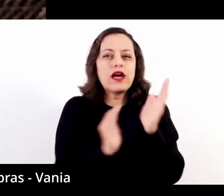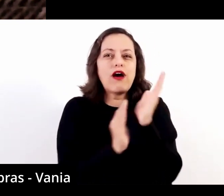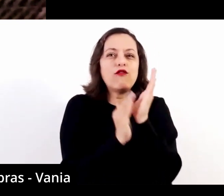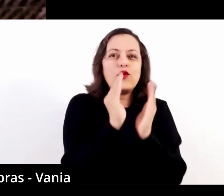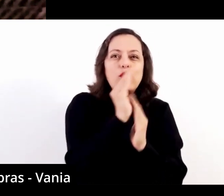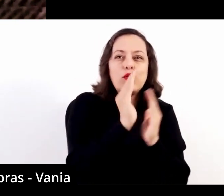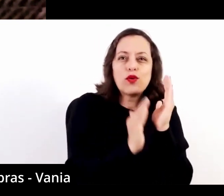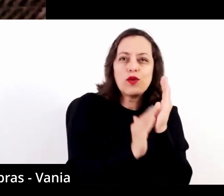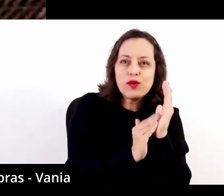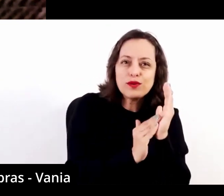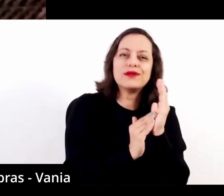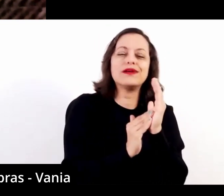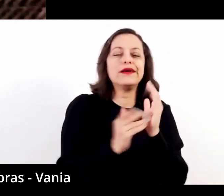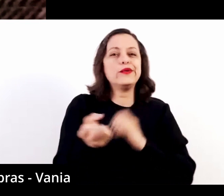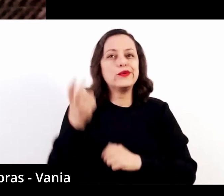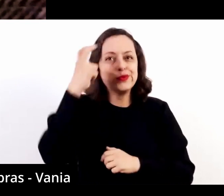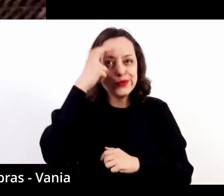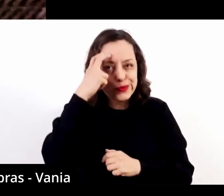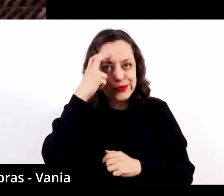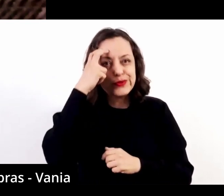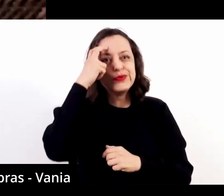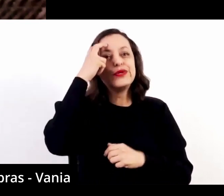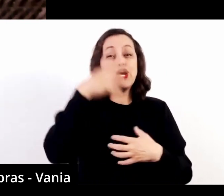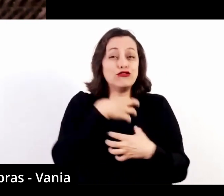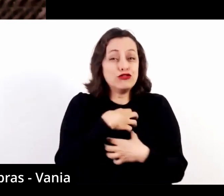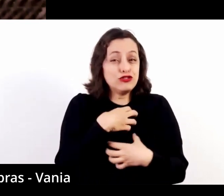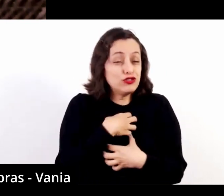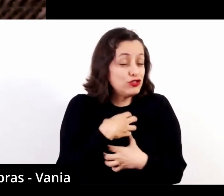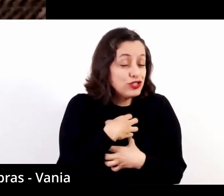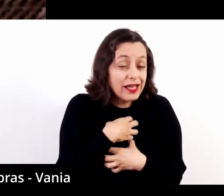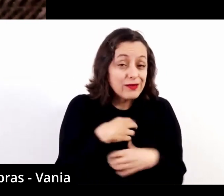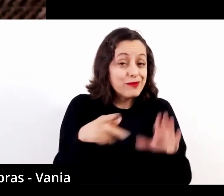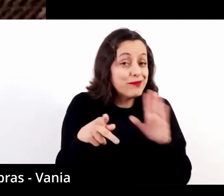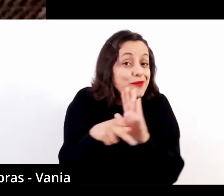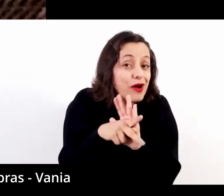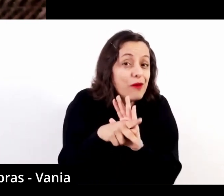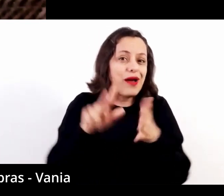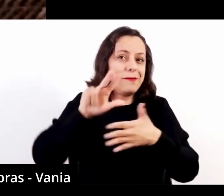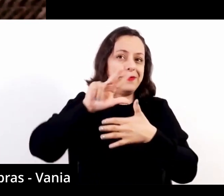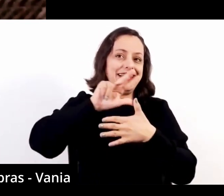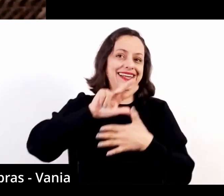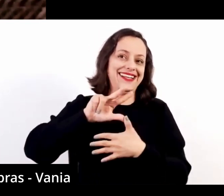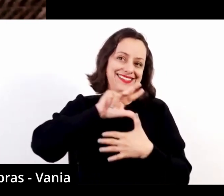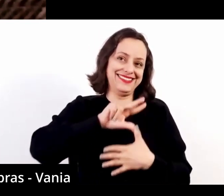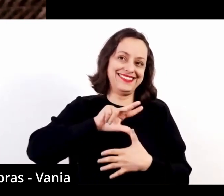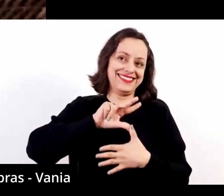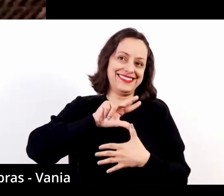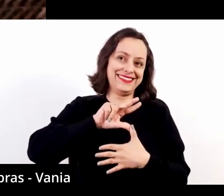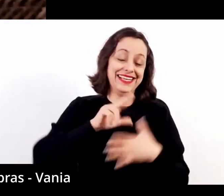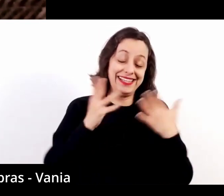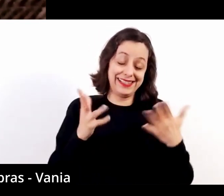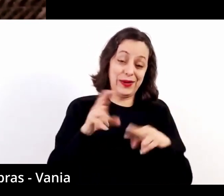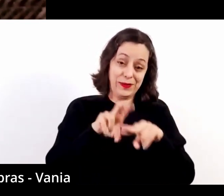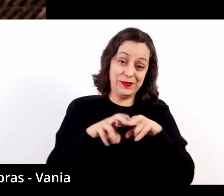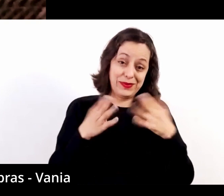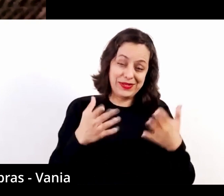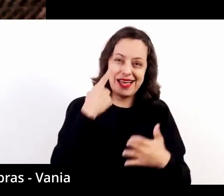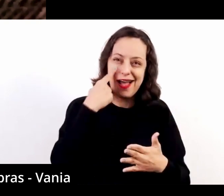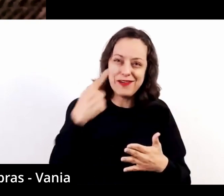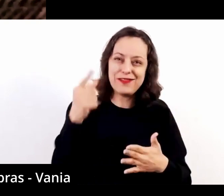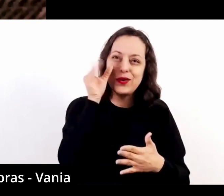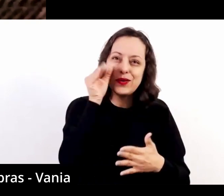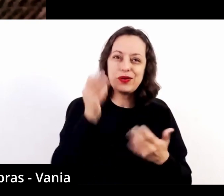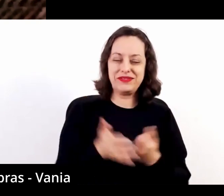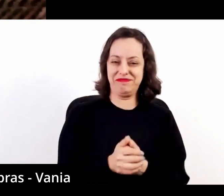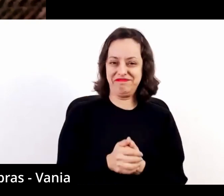folclores, as suas culturas, os seus jeitos de ser. E não é por acaso... Veja que coisa curiosa ela.